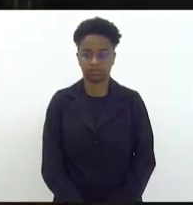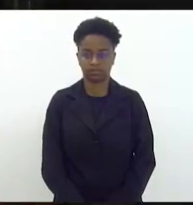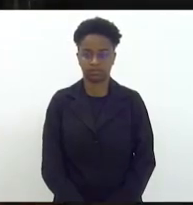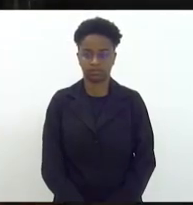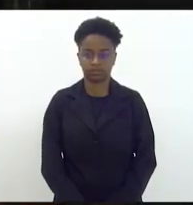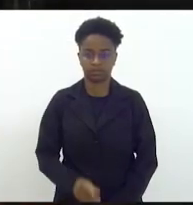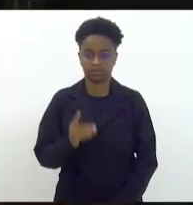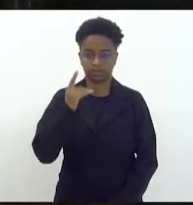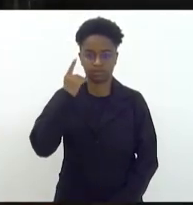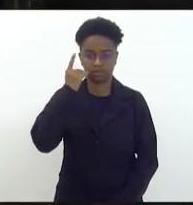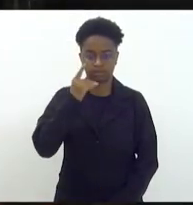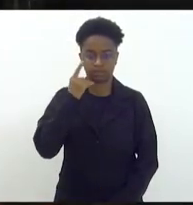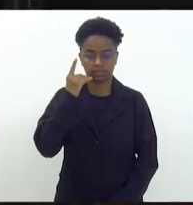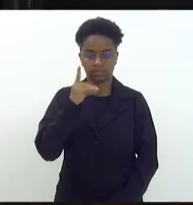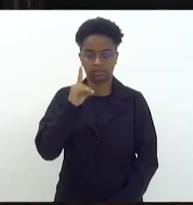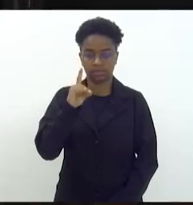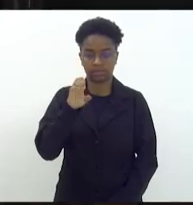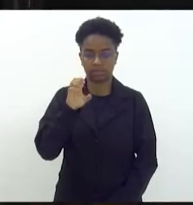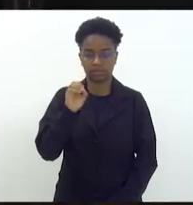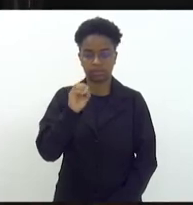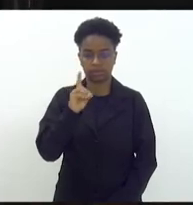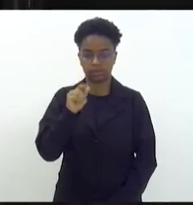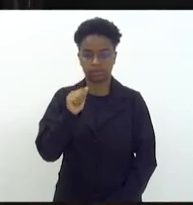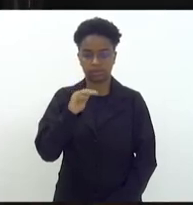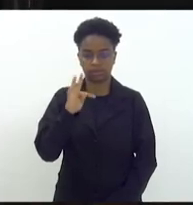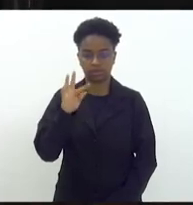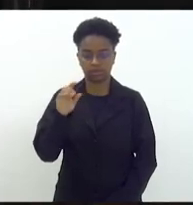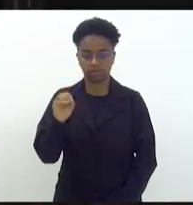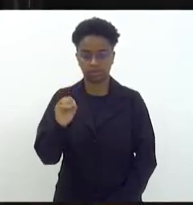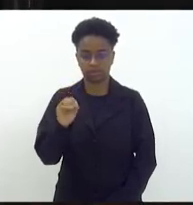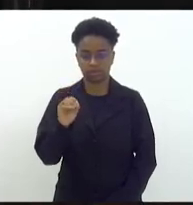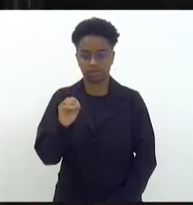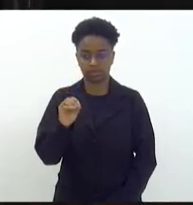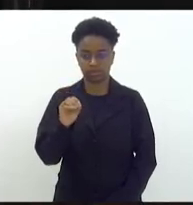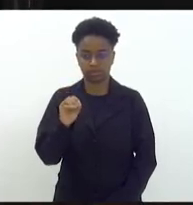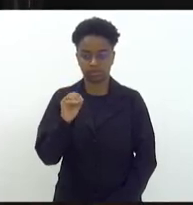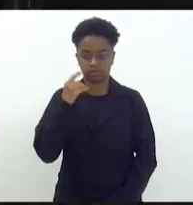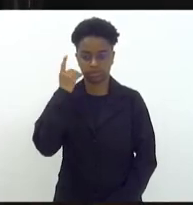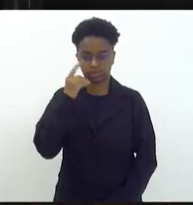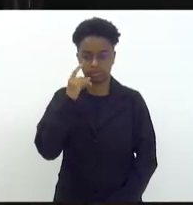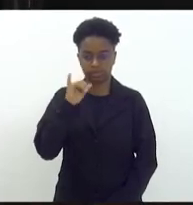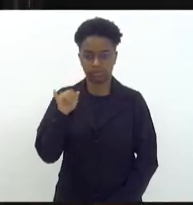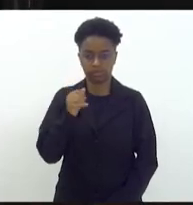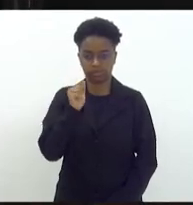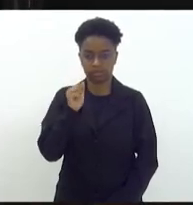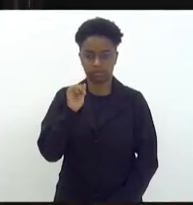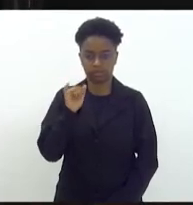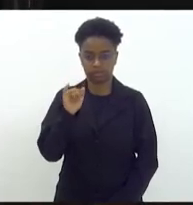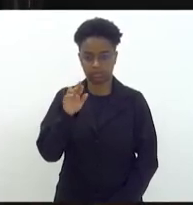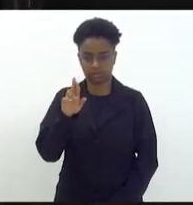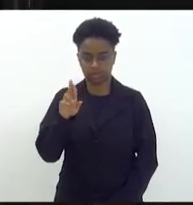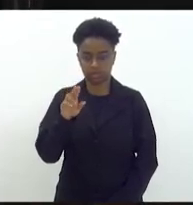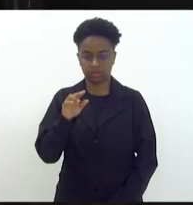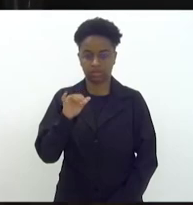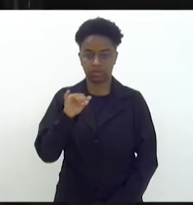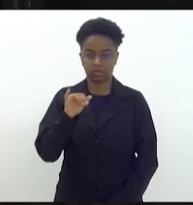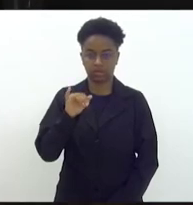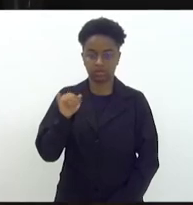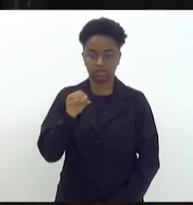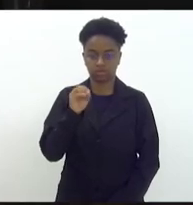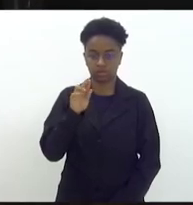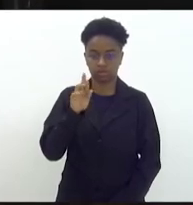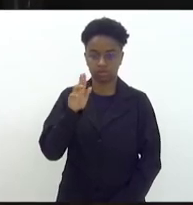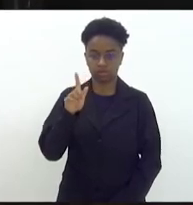Deputado Doutor Deudalto, deputado Jair Bittencourt, deputado Jorge Felipe Neto,